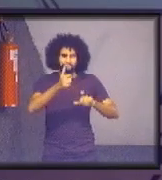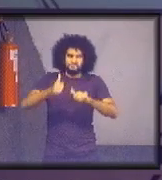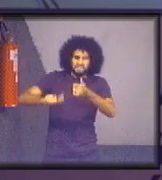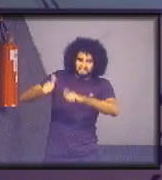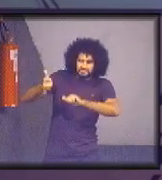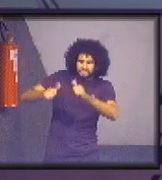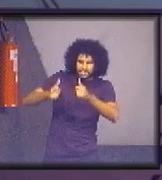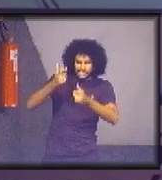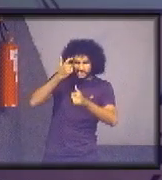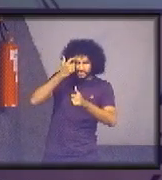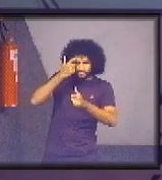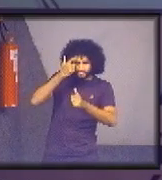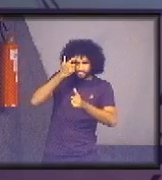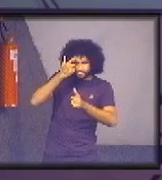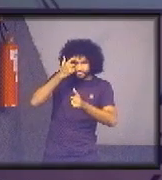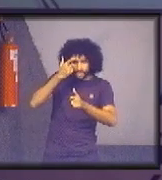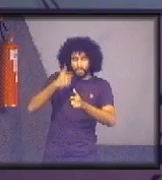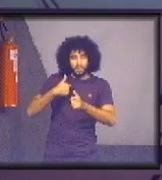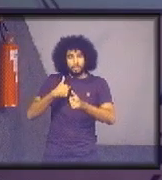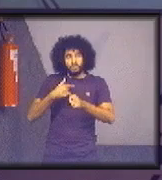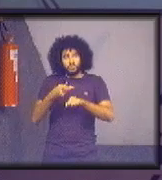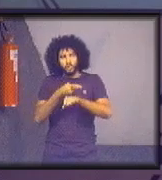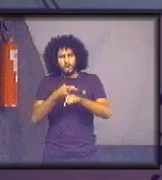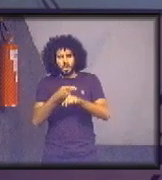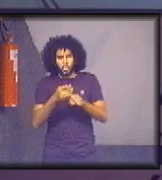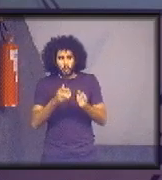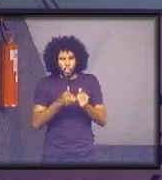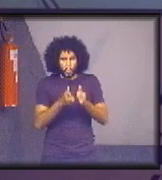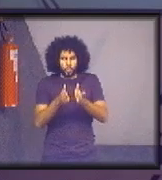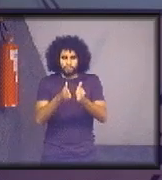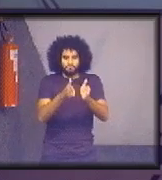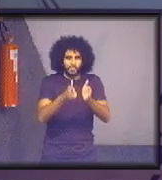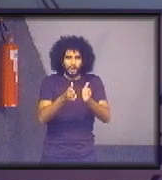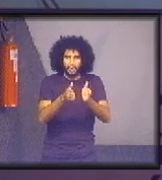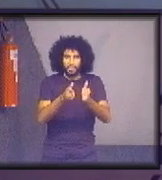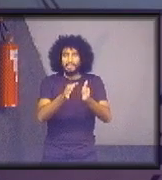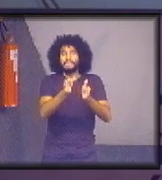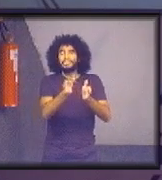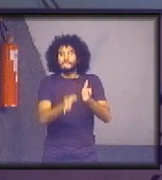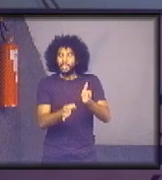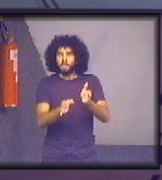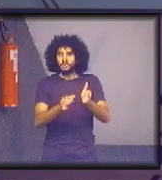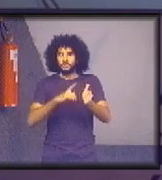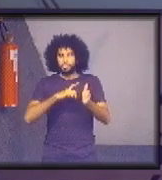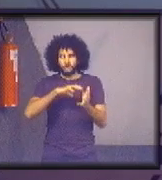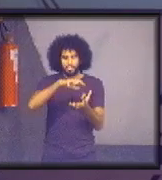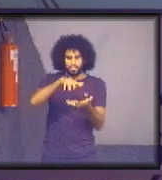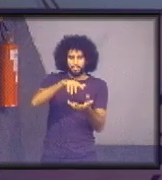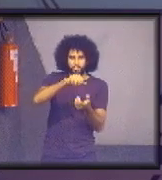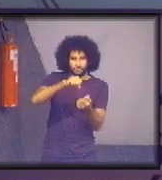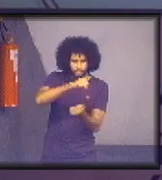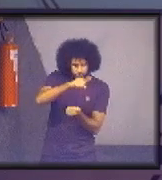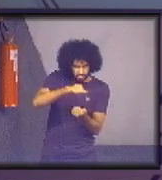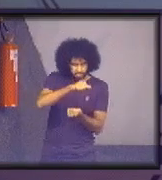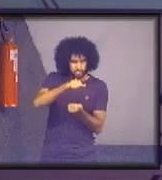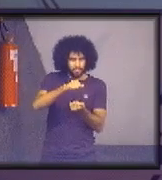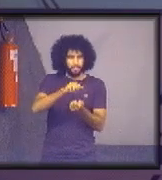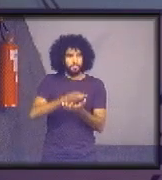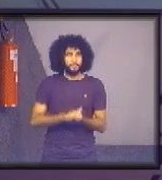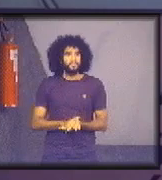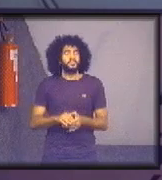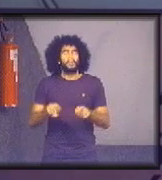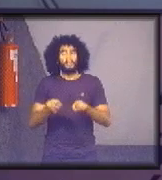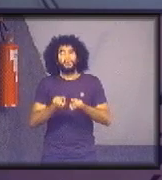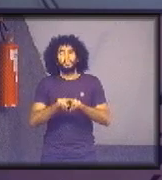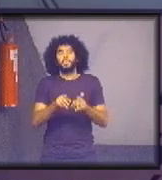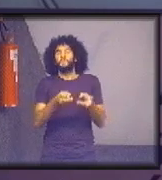e a procurar um caminho de fazer um trabalho correto, sustentável. Também a gente começou